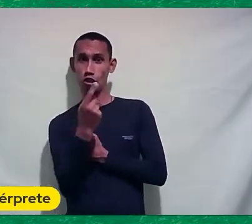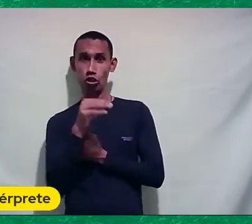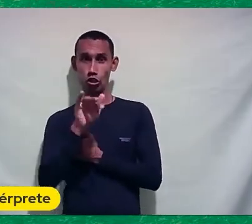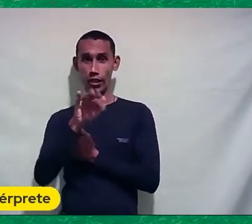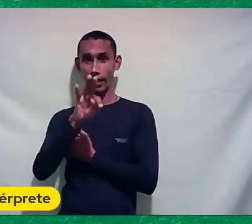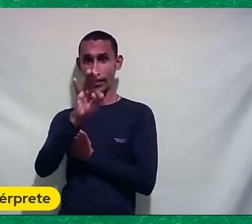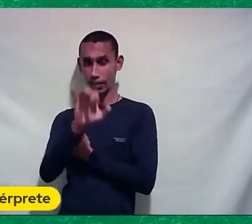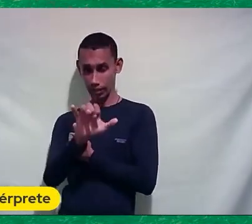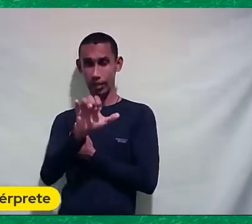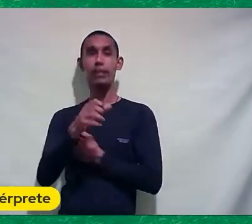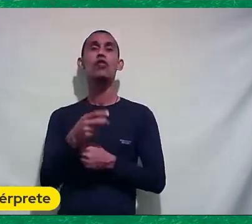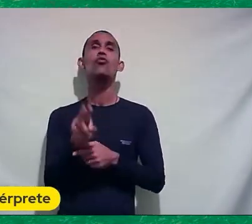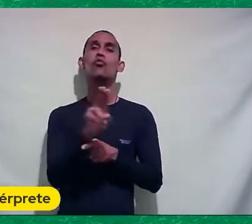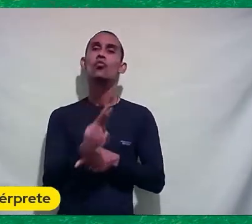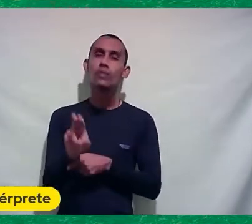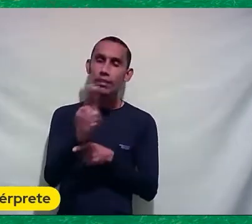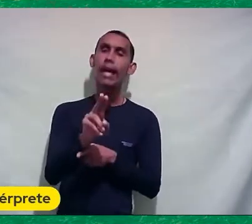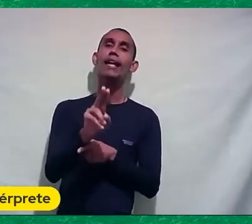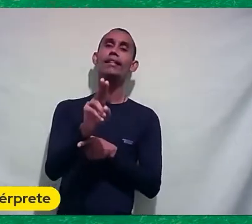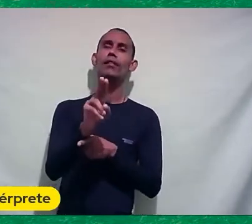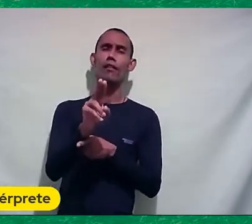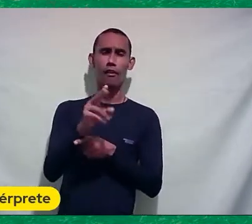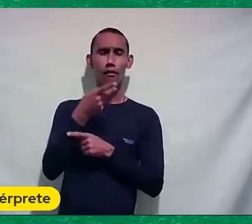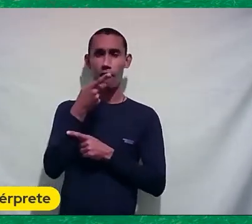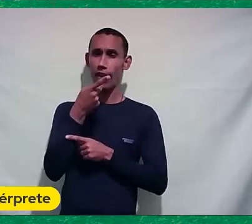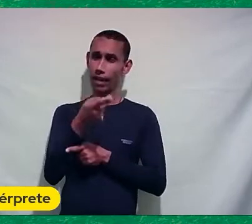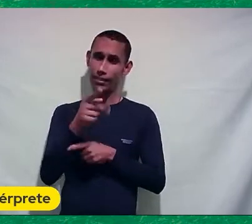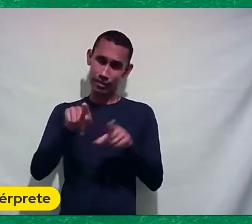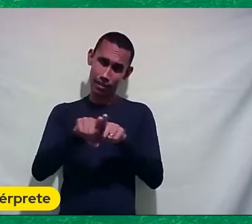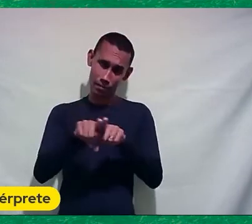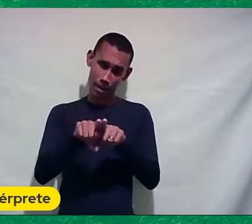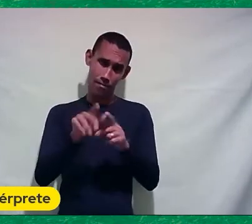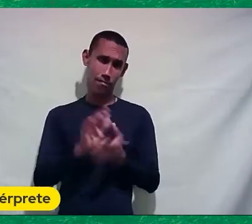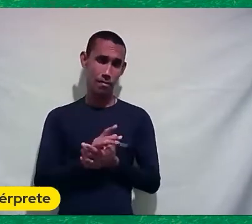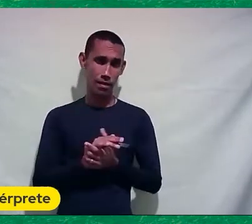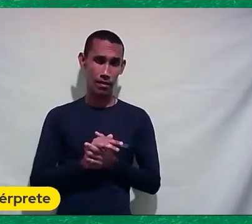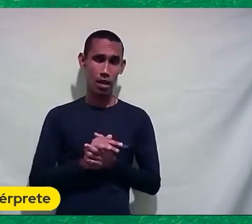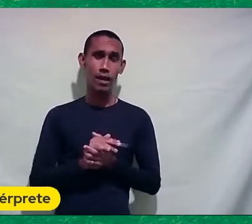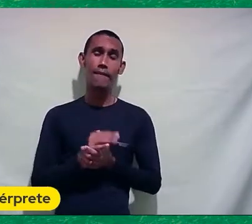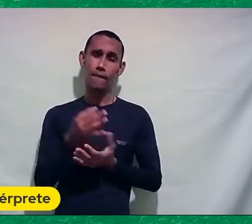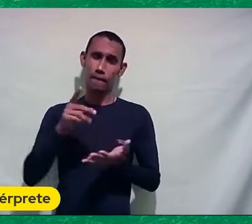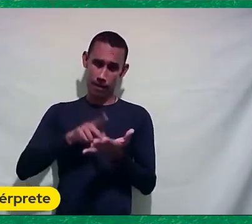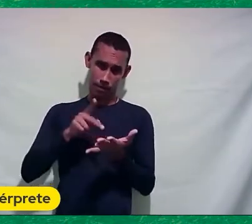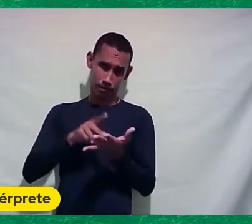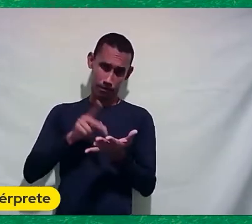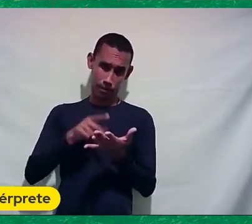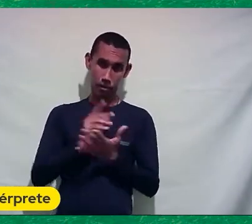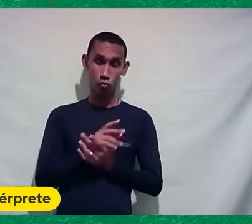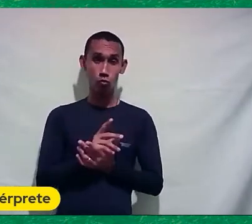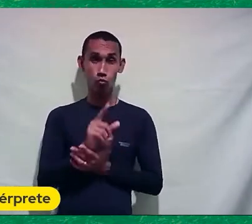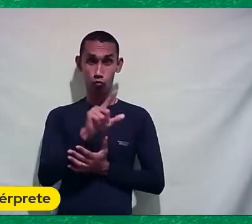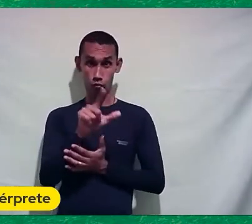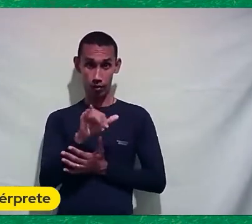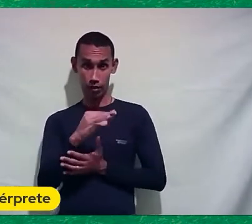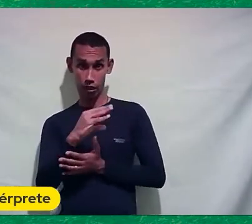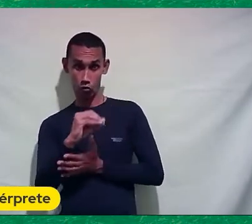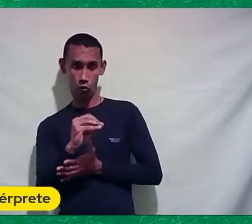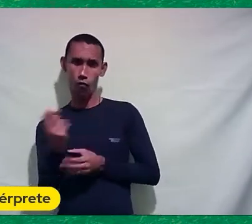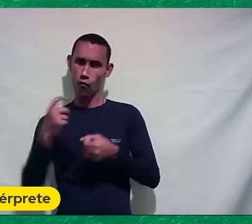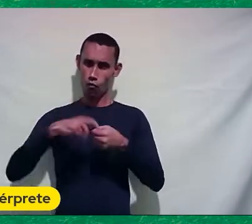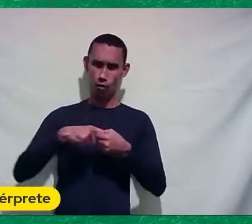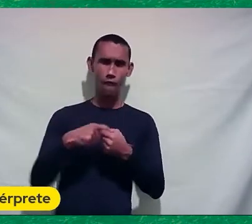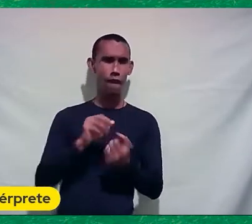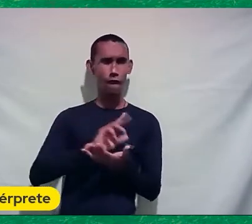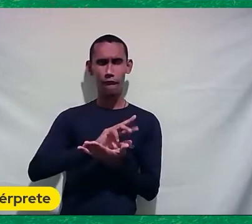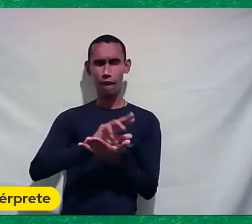ter usado Quer dizer Eu ouvi falar Entendeu? Ouvi falar E não Com certeza O Zico Ele voltou ao Zico Várias